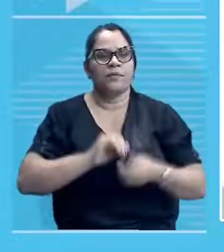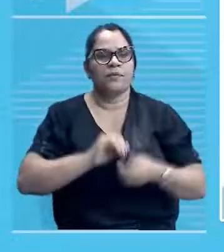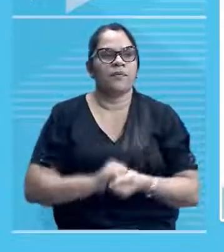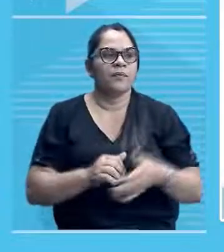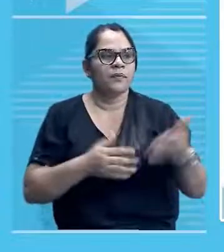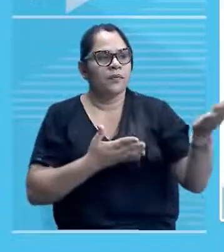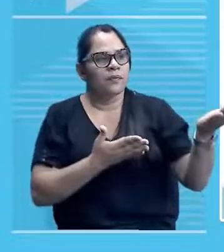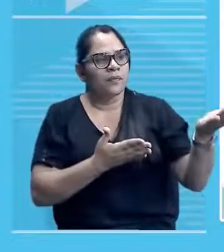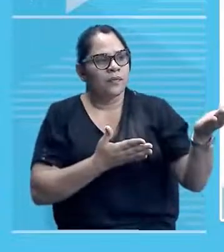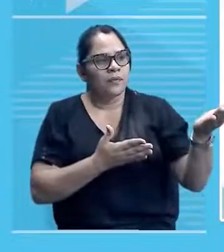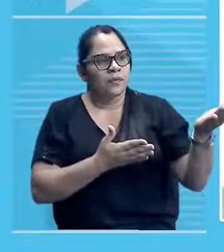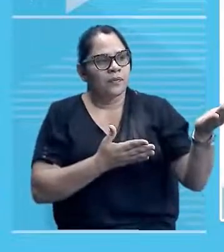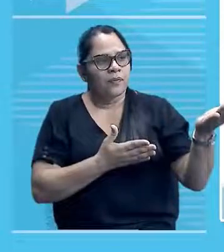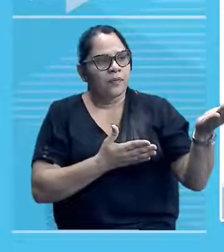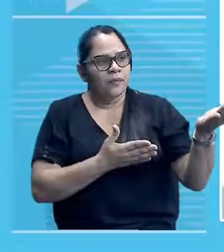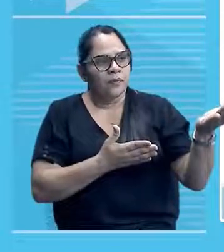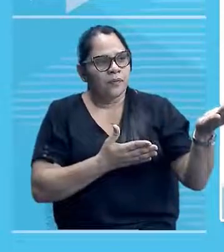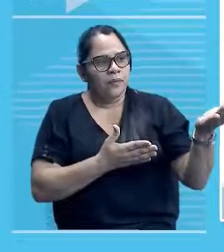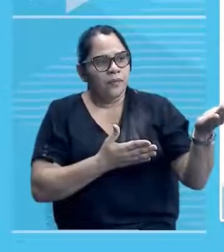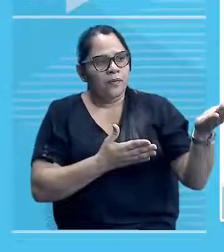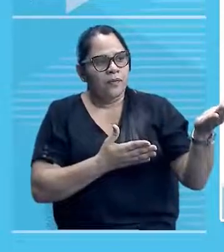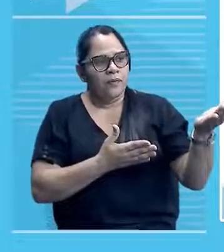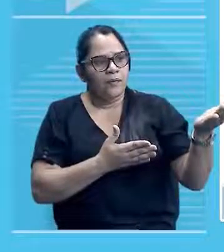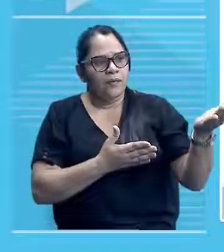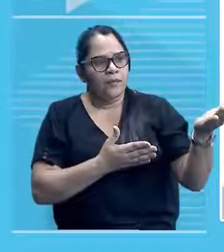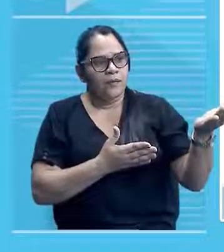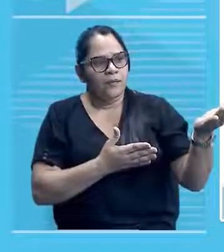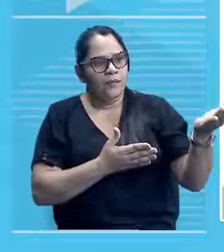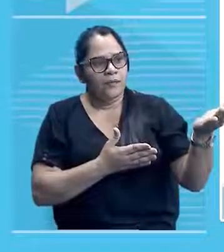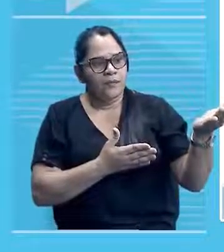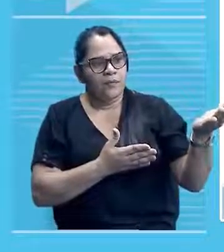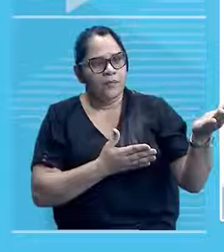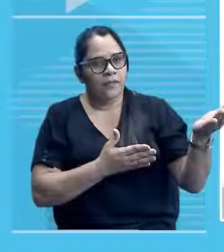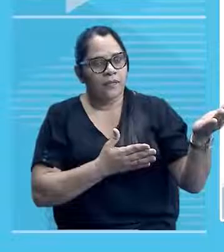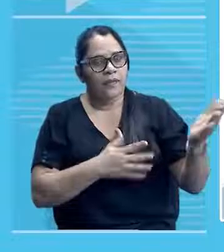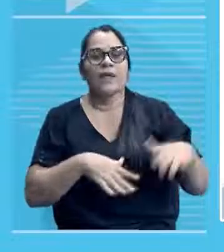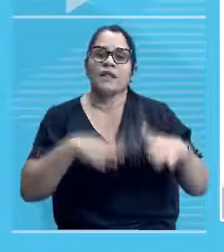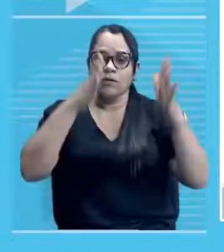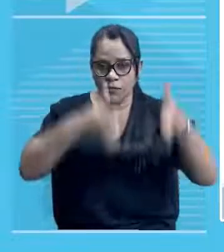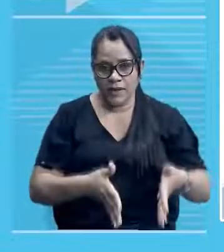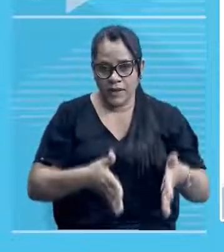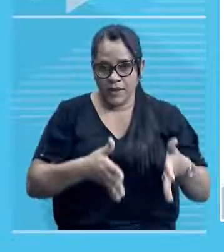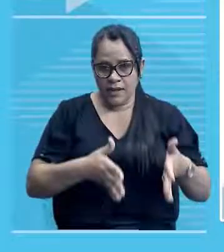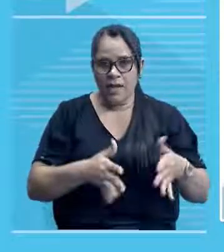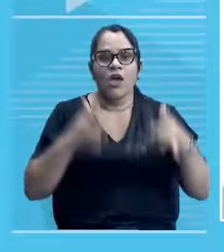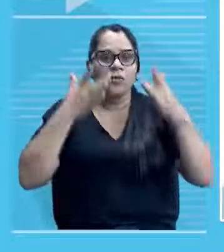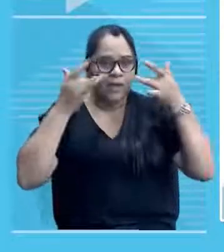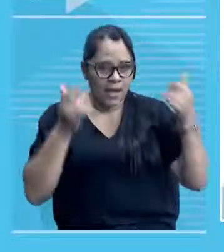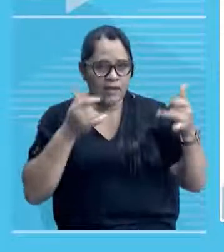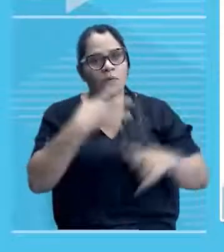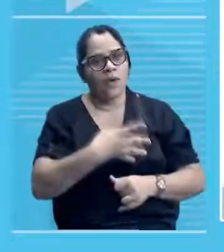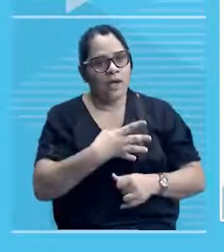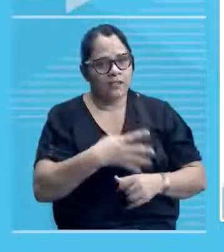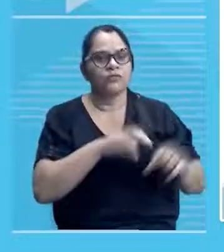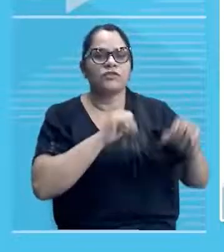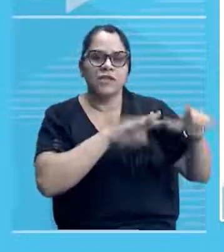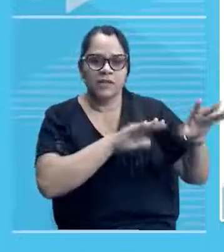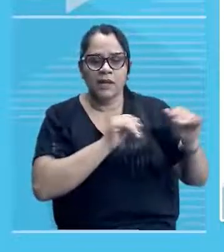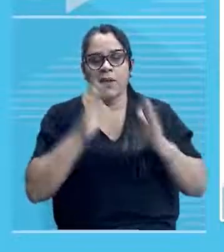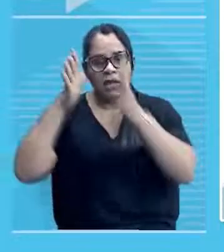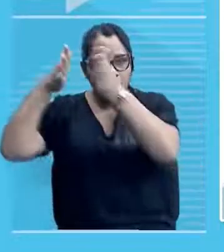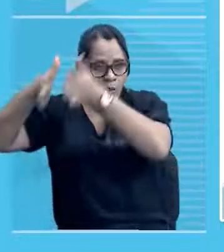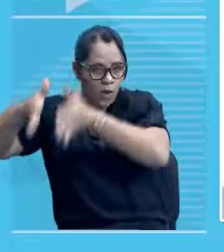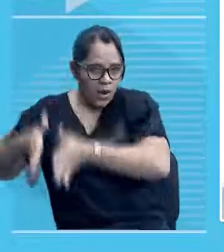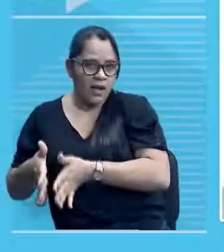Aqui o teatro, 4 de Setembro. E aí, aqui ao lado, né? Ou seja, essa parte que vocês estão visualizando aqui.